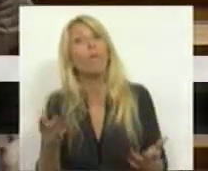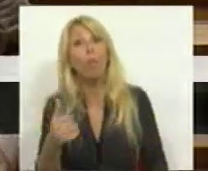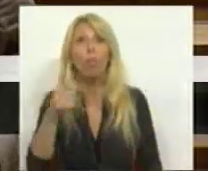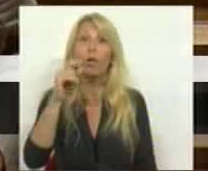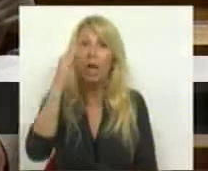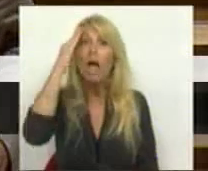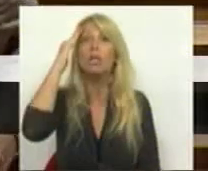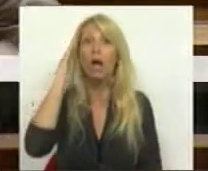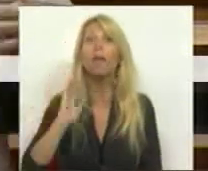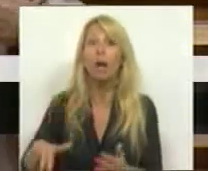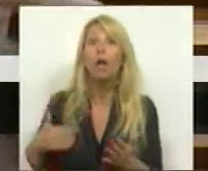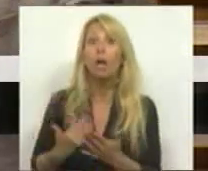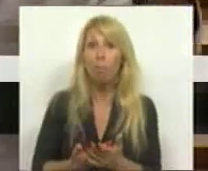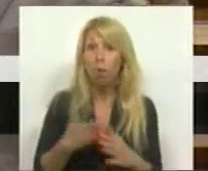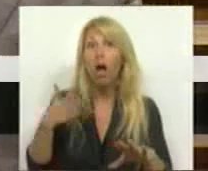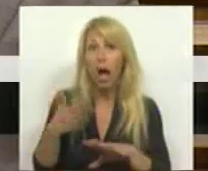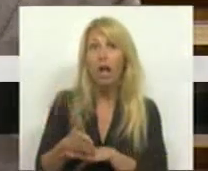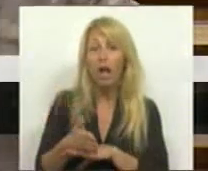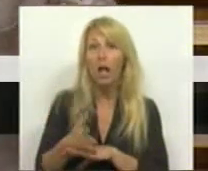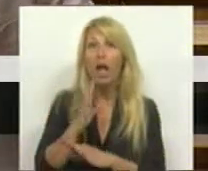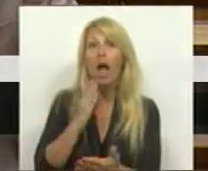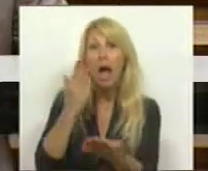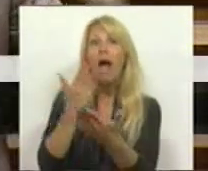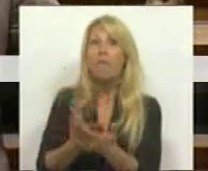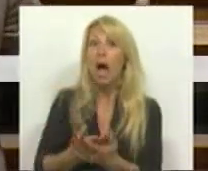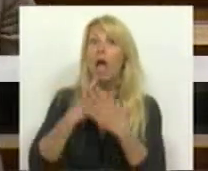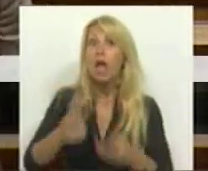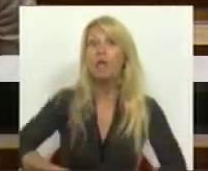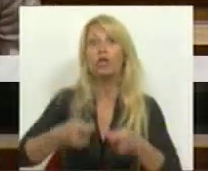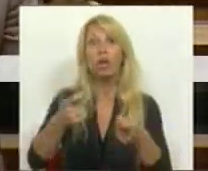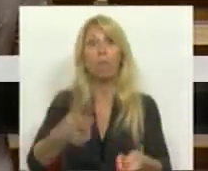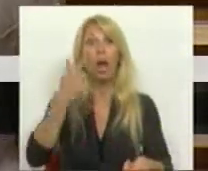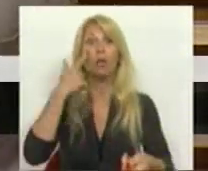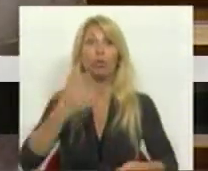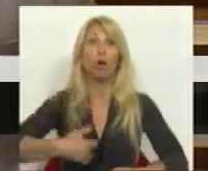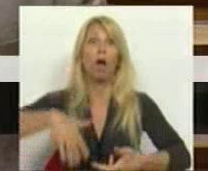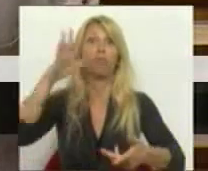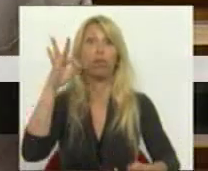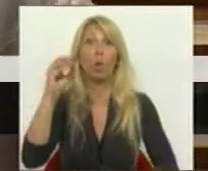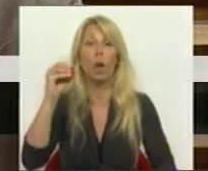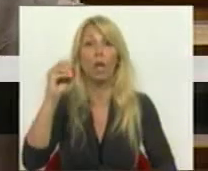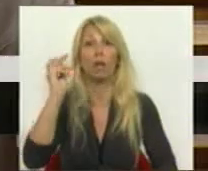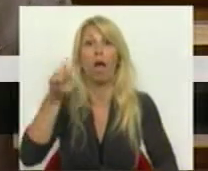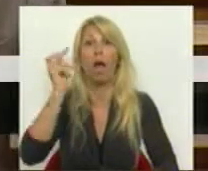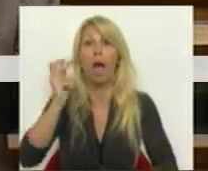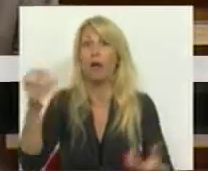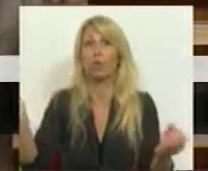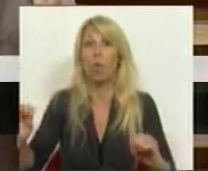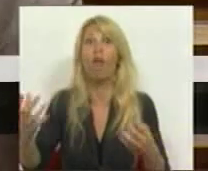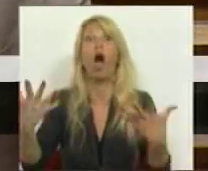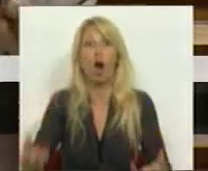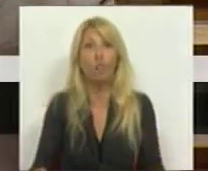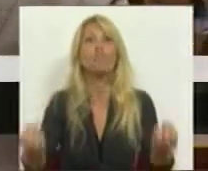propostas, ia mostrar o crescimento que já não se via há 40 anos, o investimento que já não se via há 40 anos. Sra. Deputada, o que nós vemos hoje